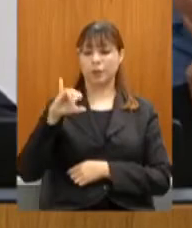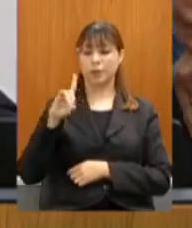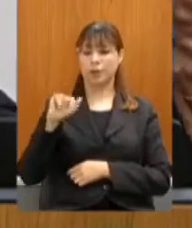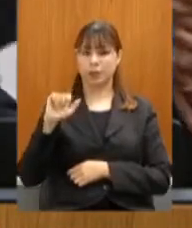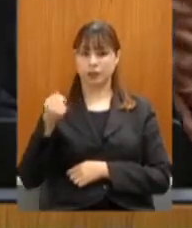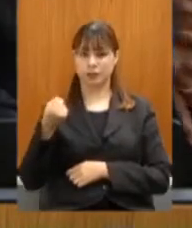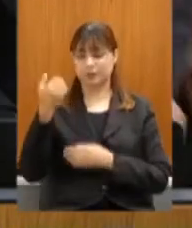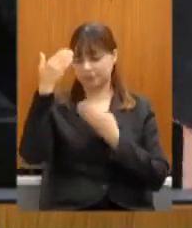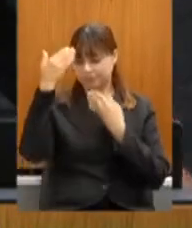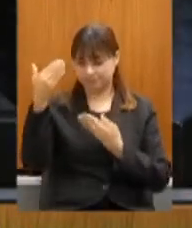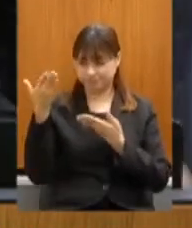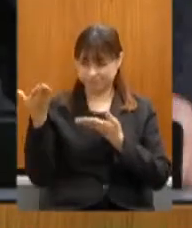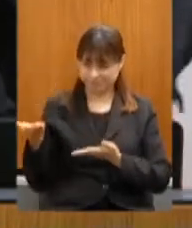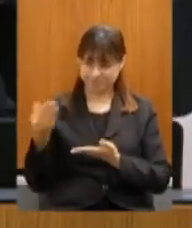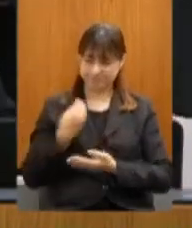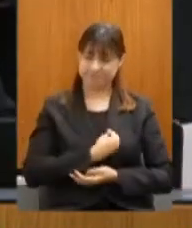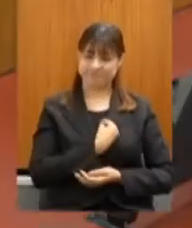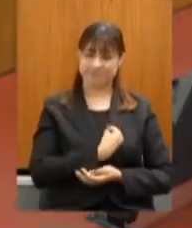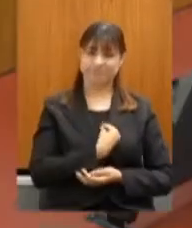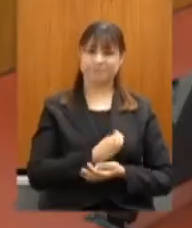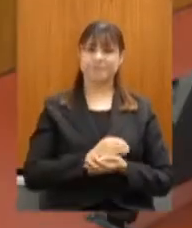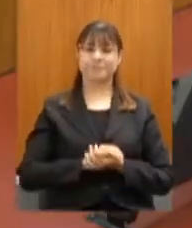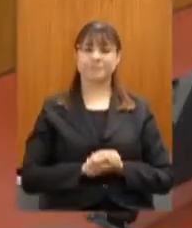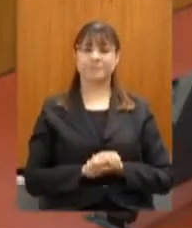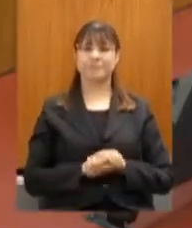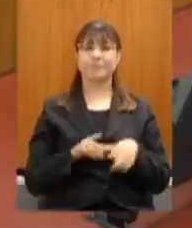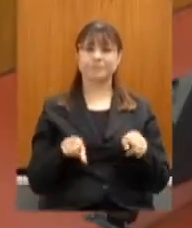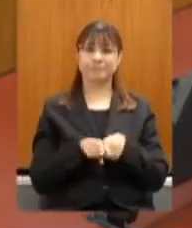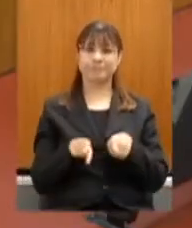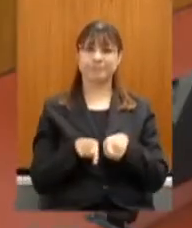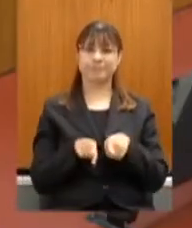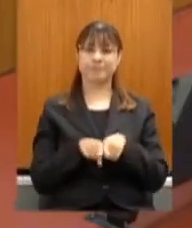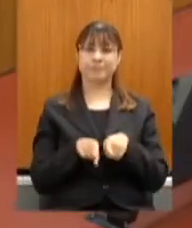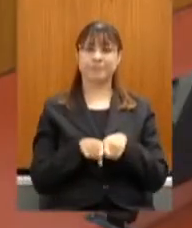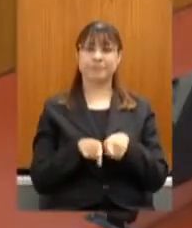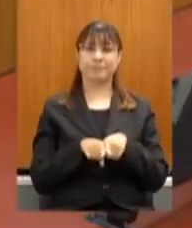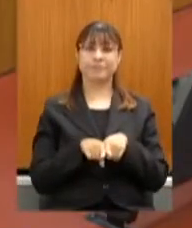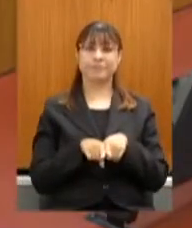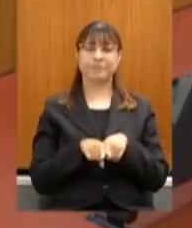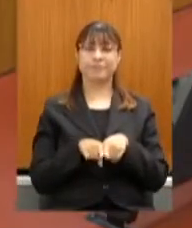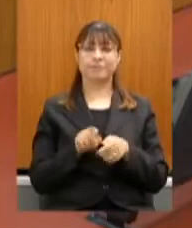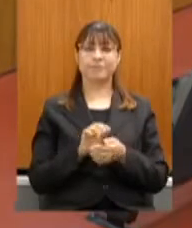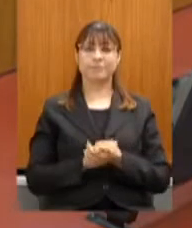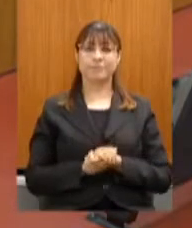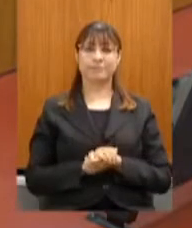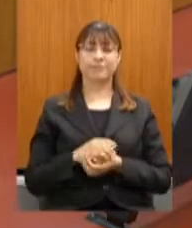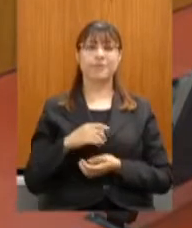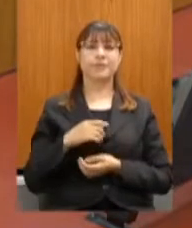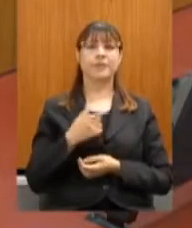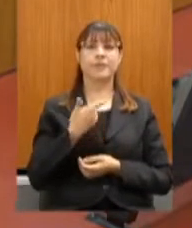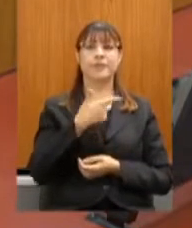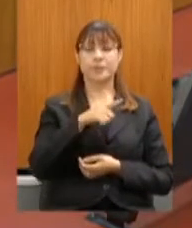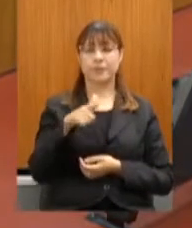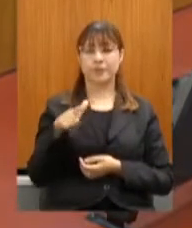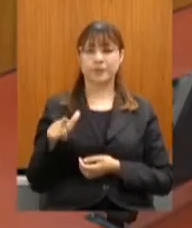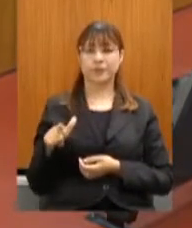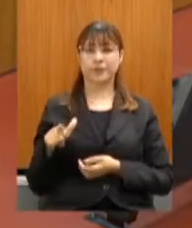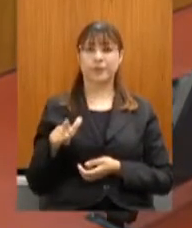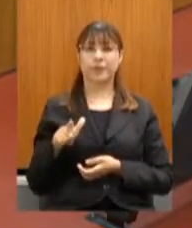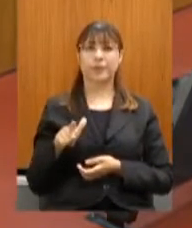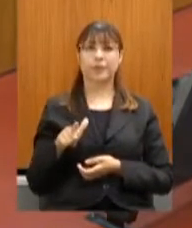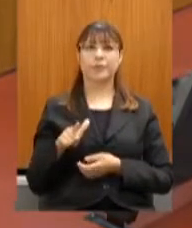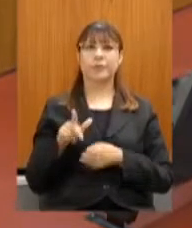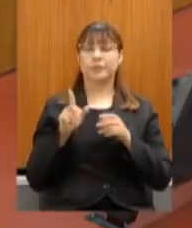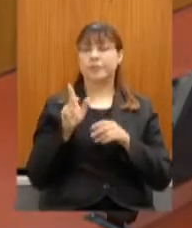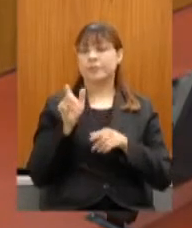secretário, pela presença. E registramos também a presença dos demais membros da